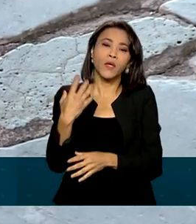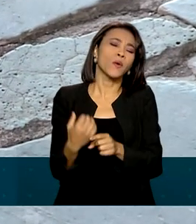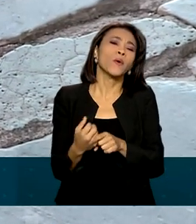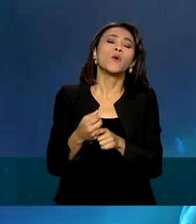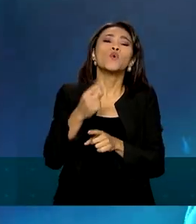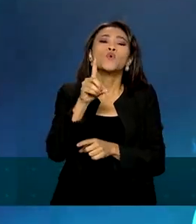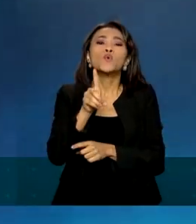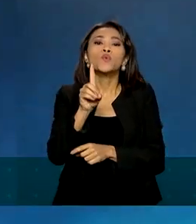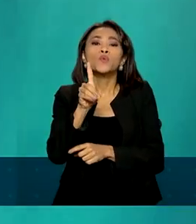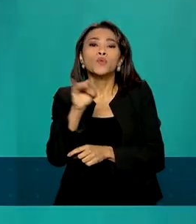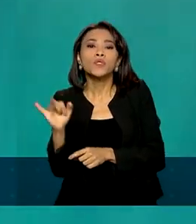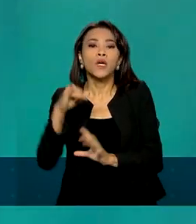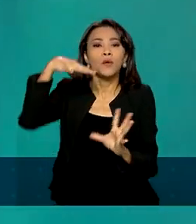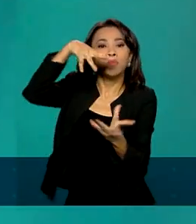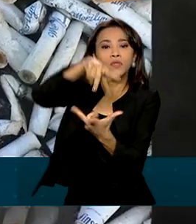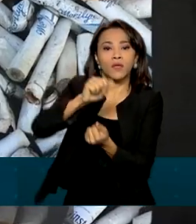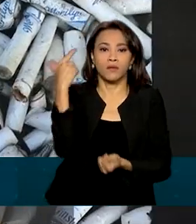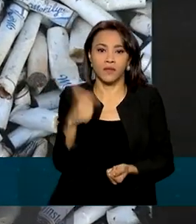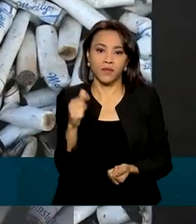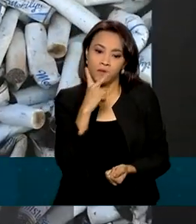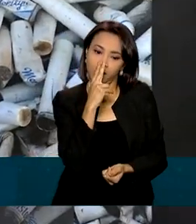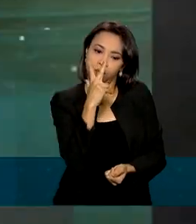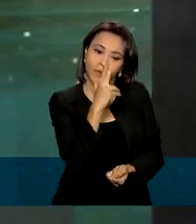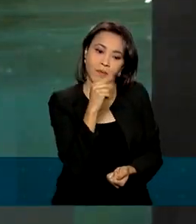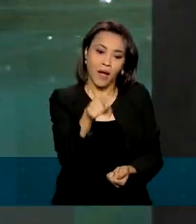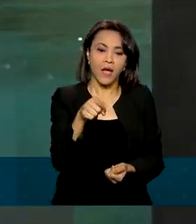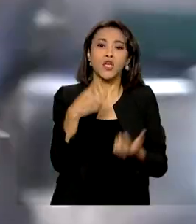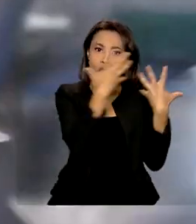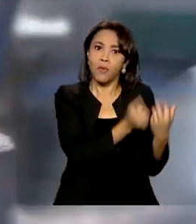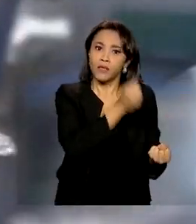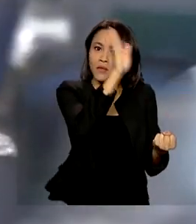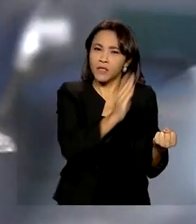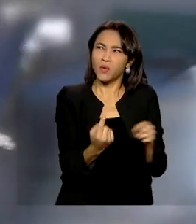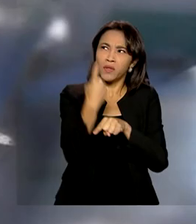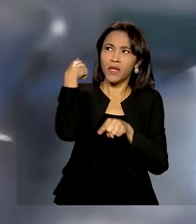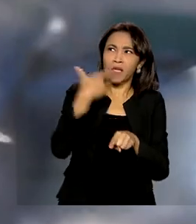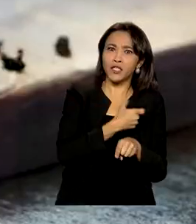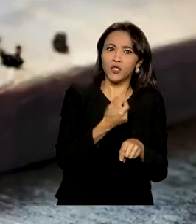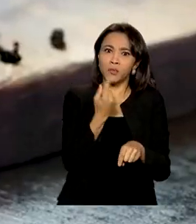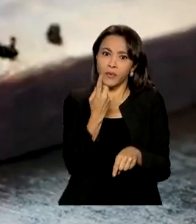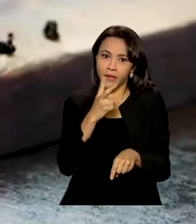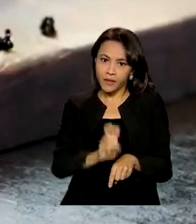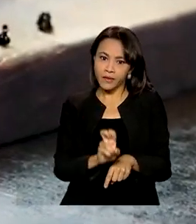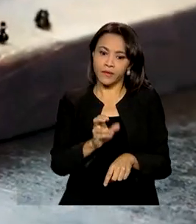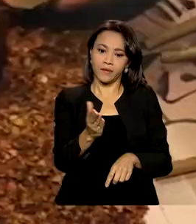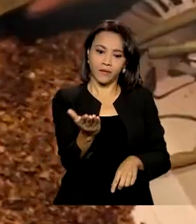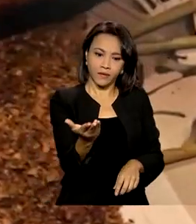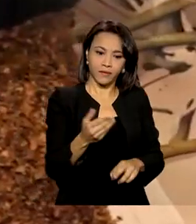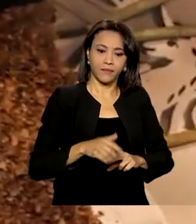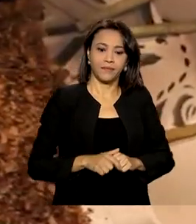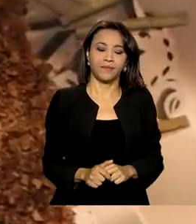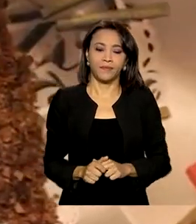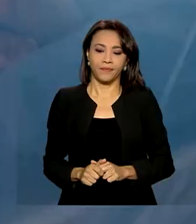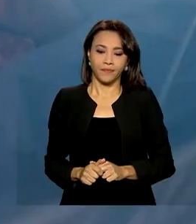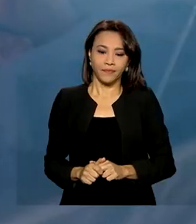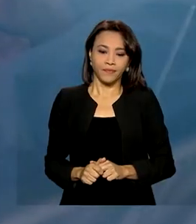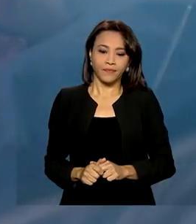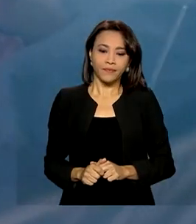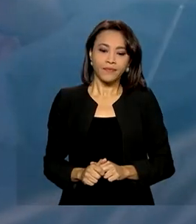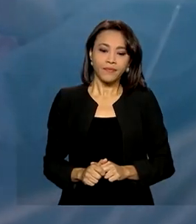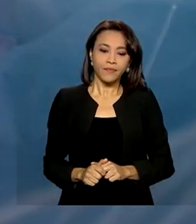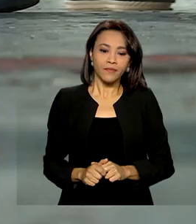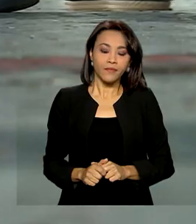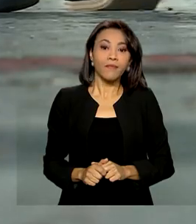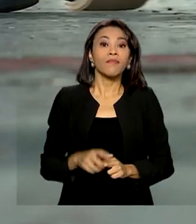Tabaco. O Brasil passou a aderir à campanha desde 2015. O tabaco nos custa mais de 8 milhões de vidas anualmente.